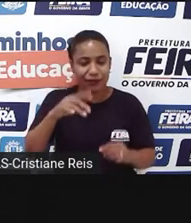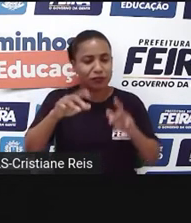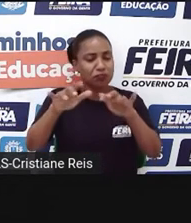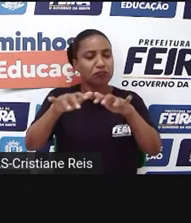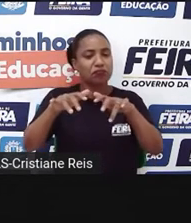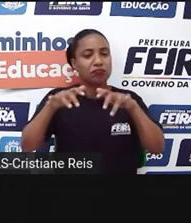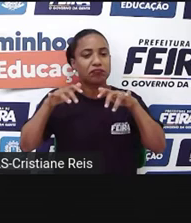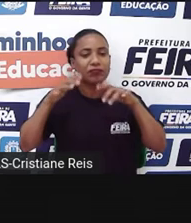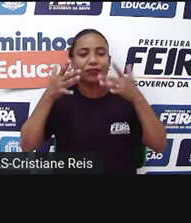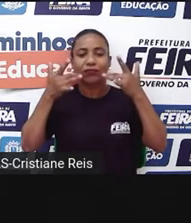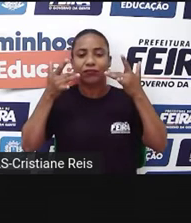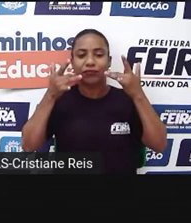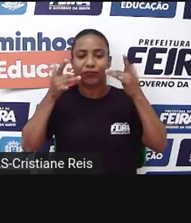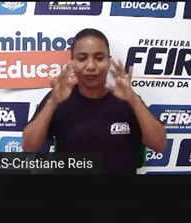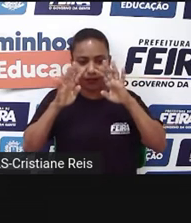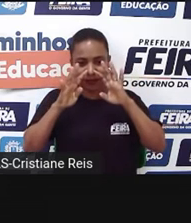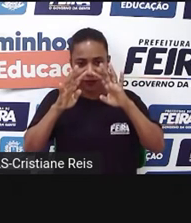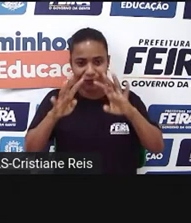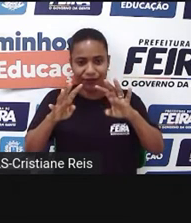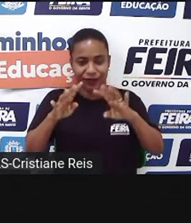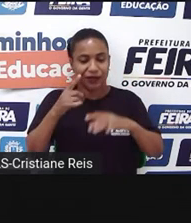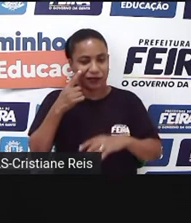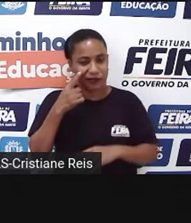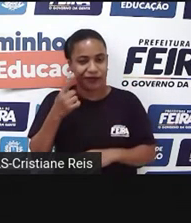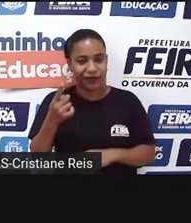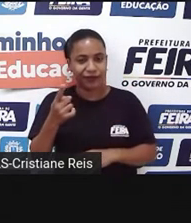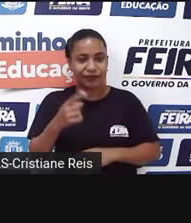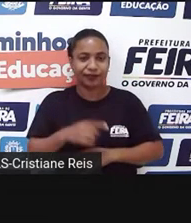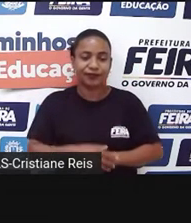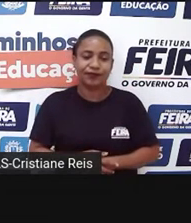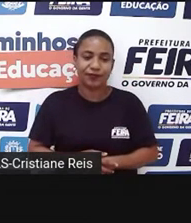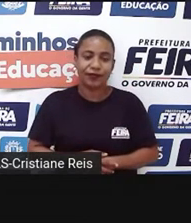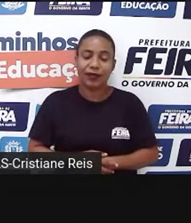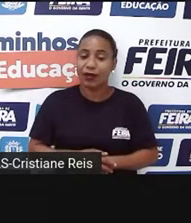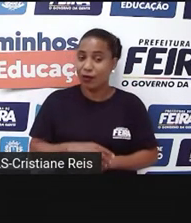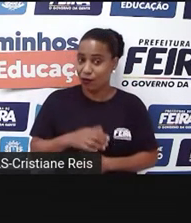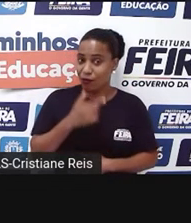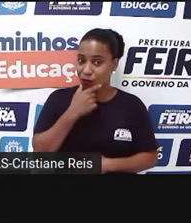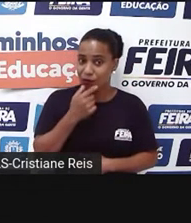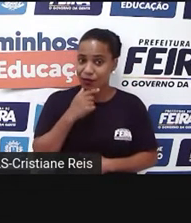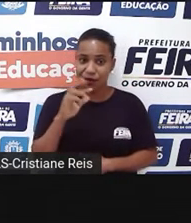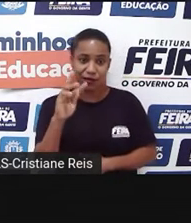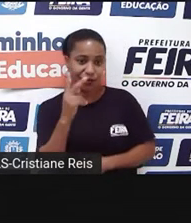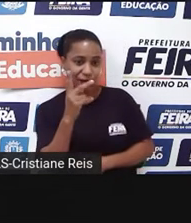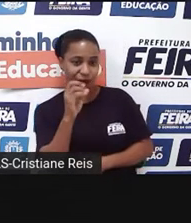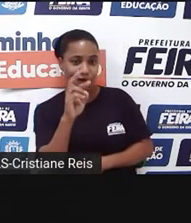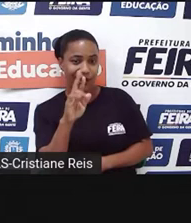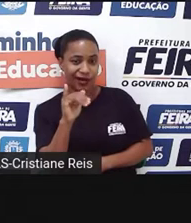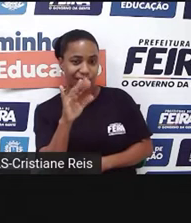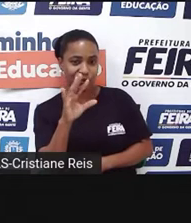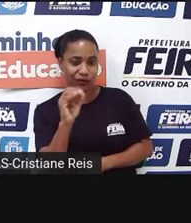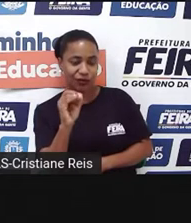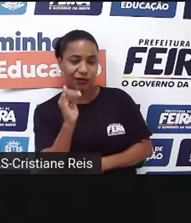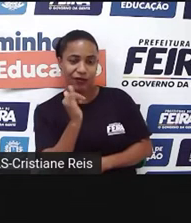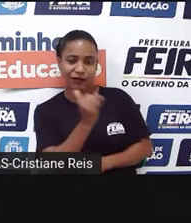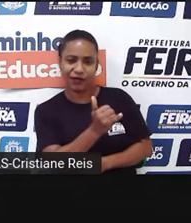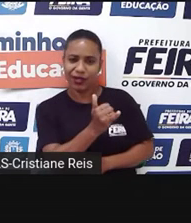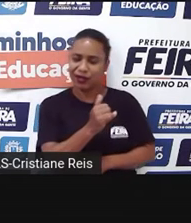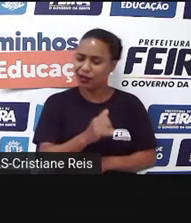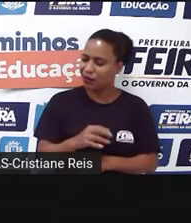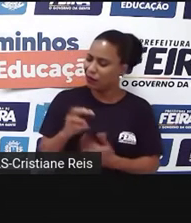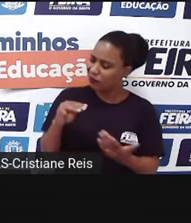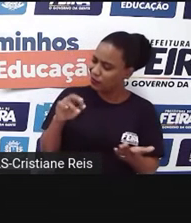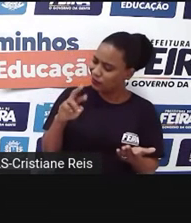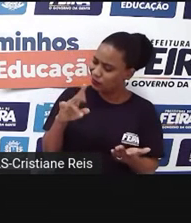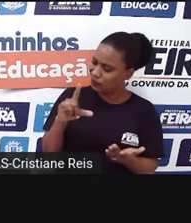Oration, Marcelo e Bernardo. Oration diz, Stop it, Marcelos. Pare com isso,